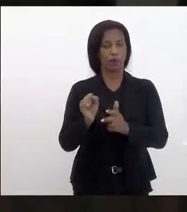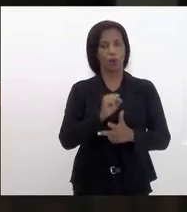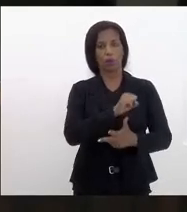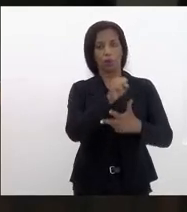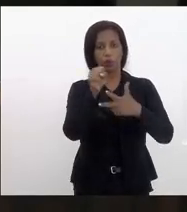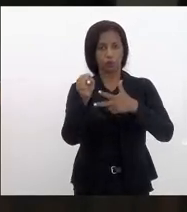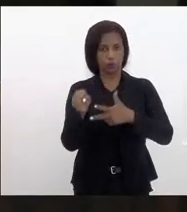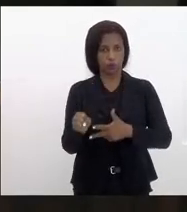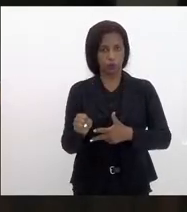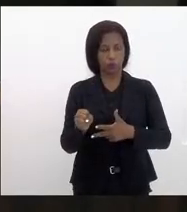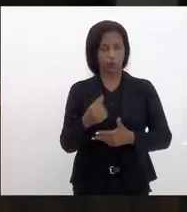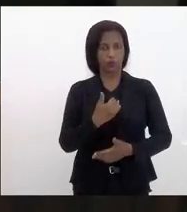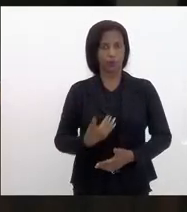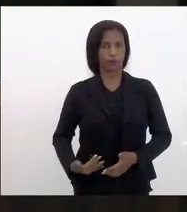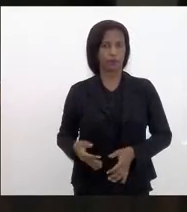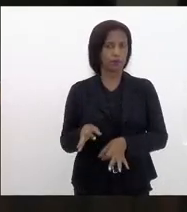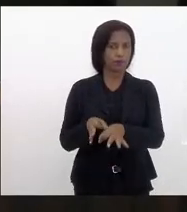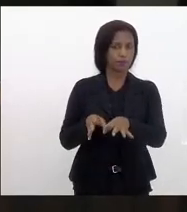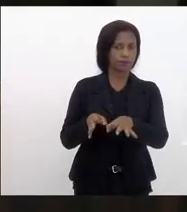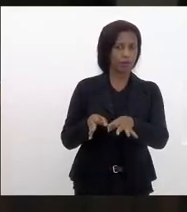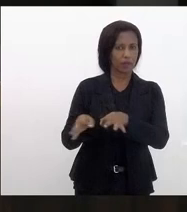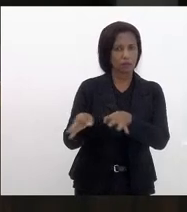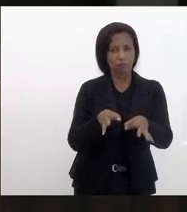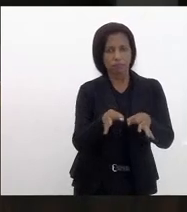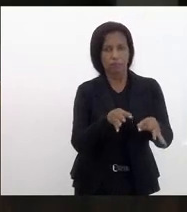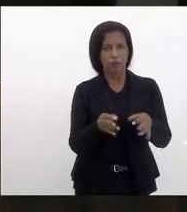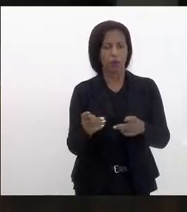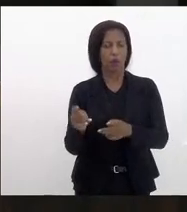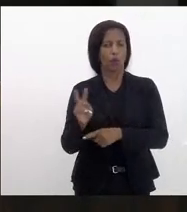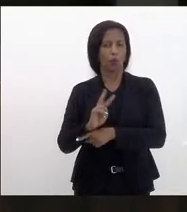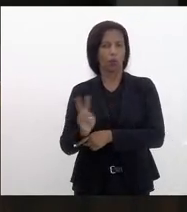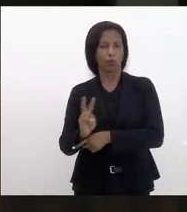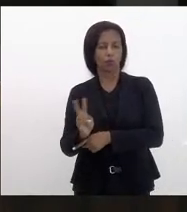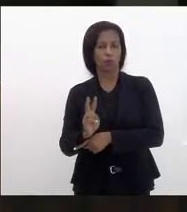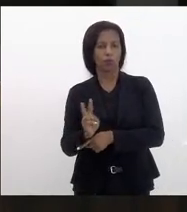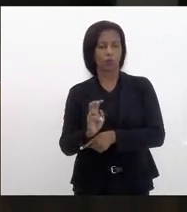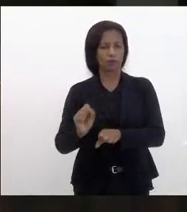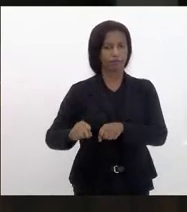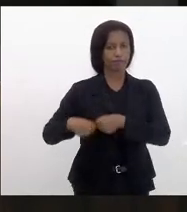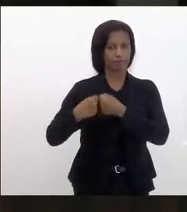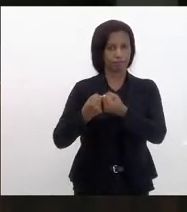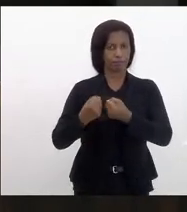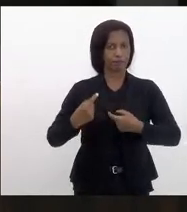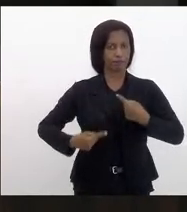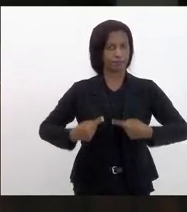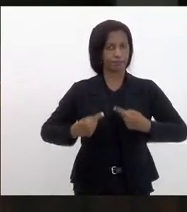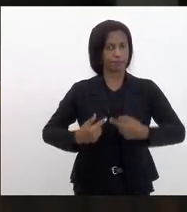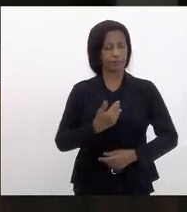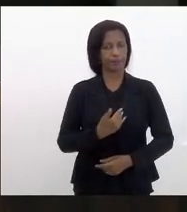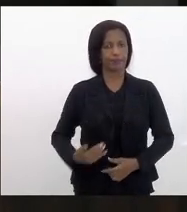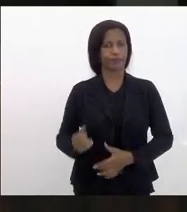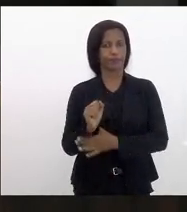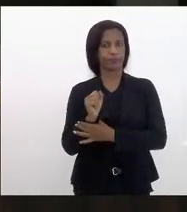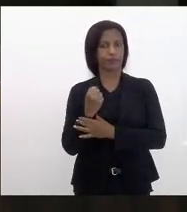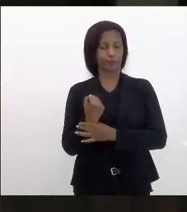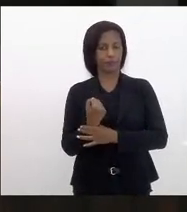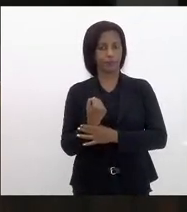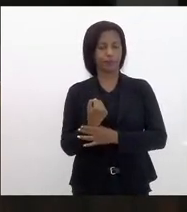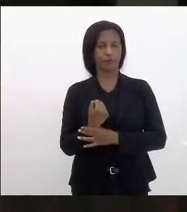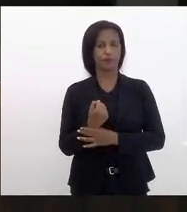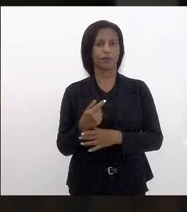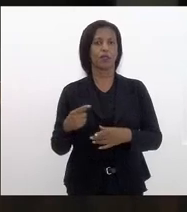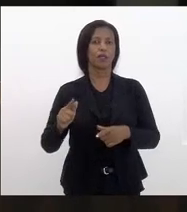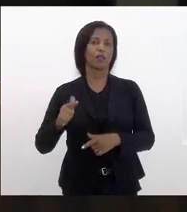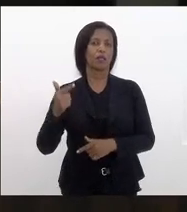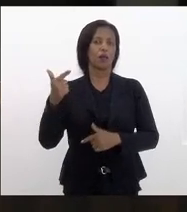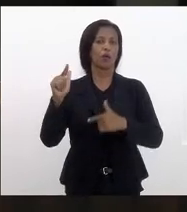para elaboração de mecanismos de avaliação, controle e fortalecimento das políticas públicas de segurança pública e